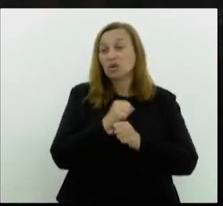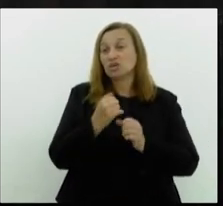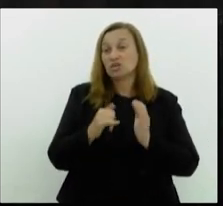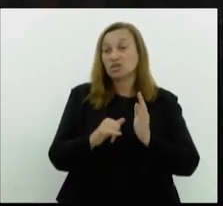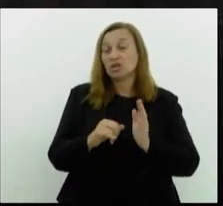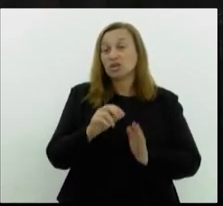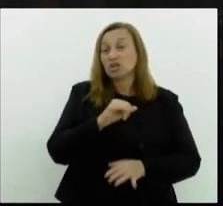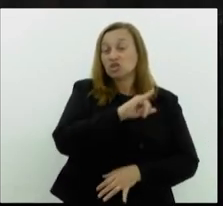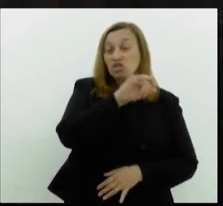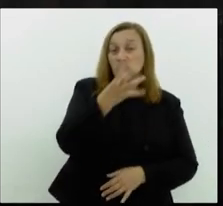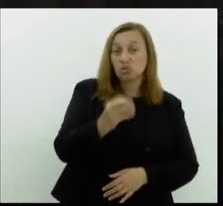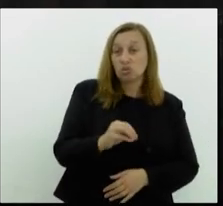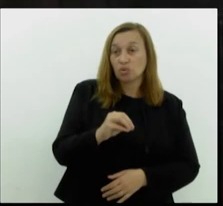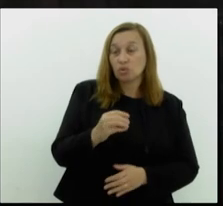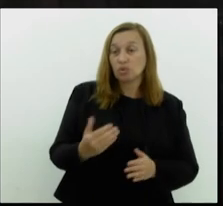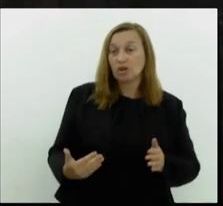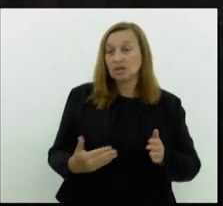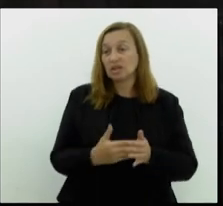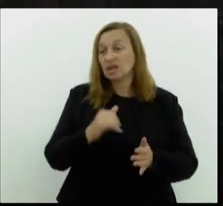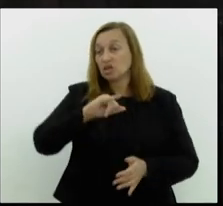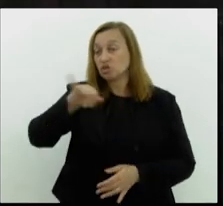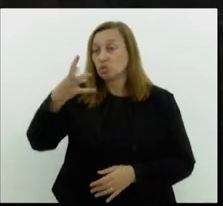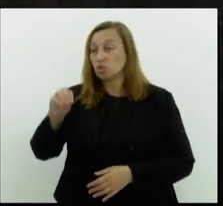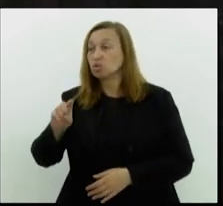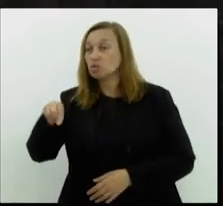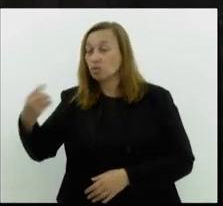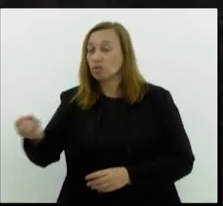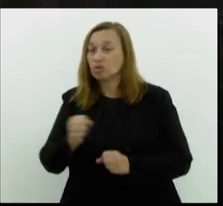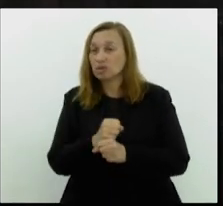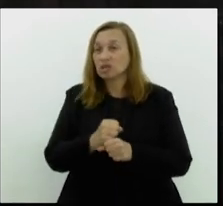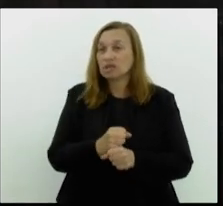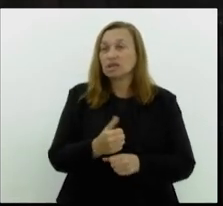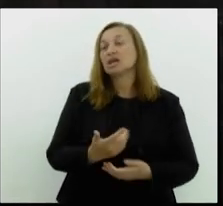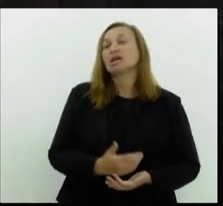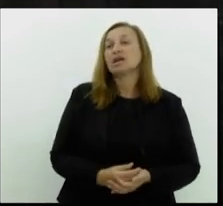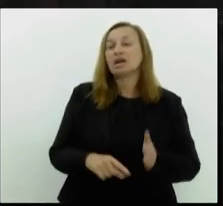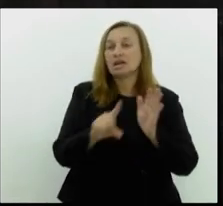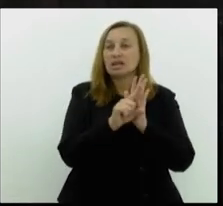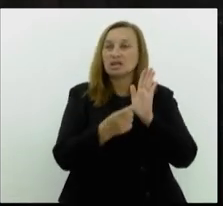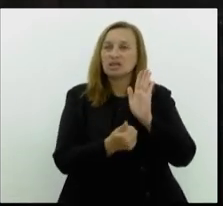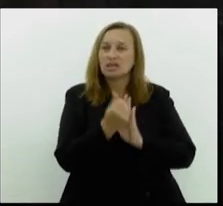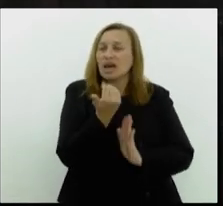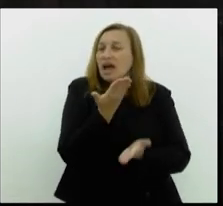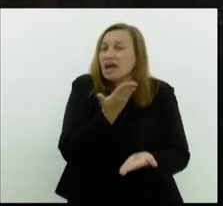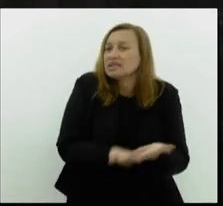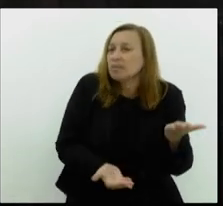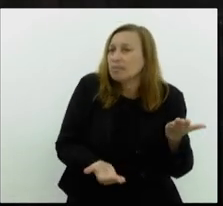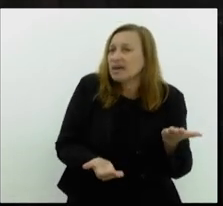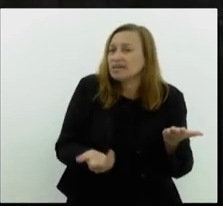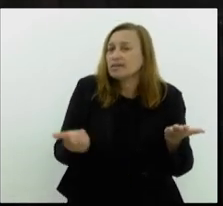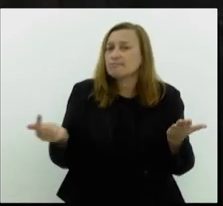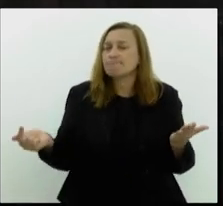julho. Segundo a LDO, esta perda é uma perda